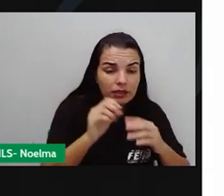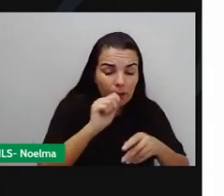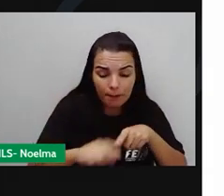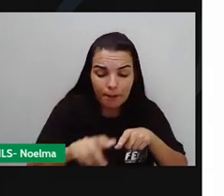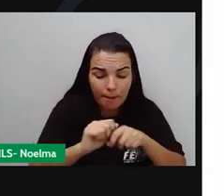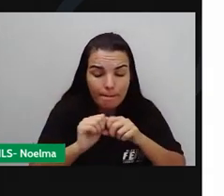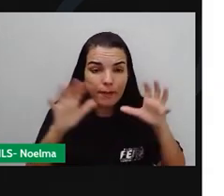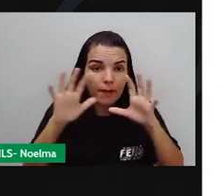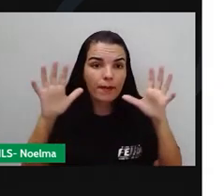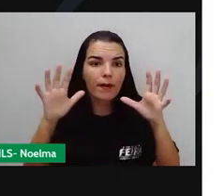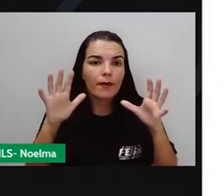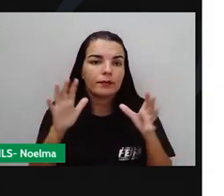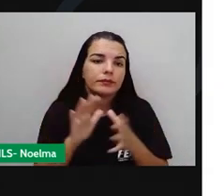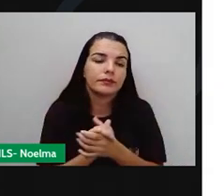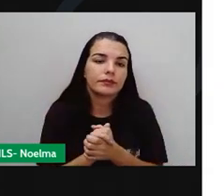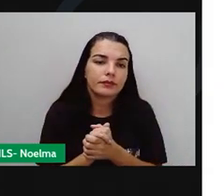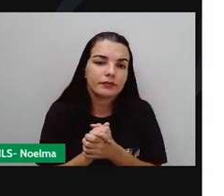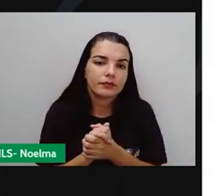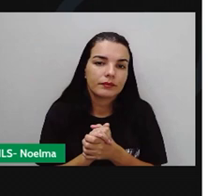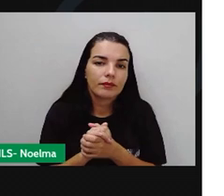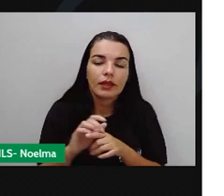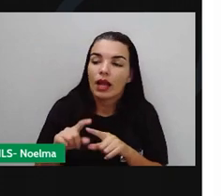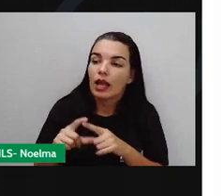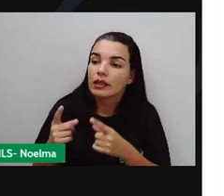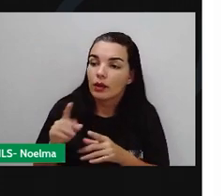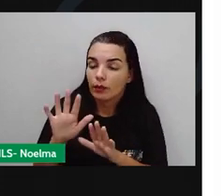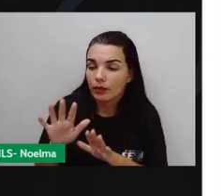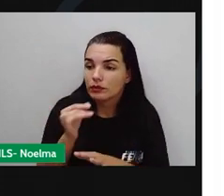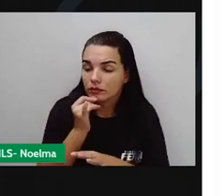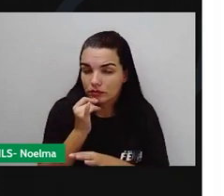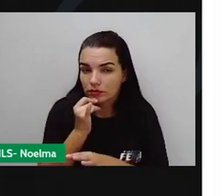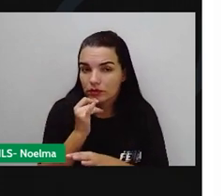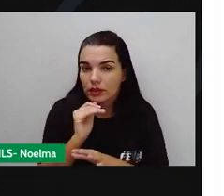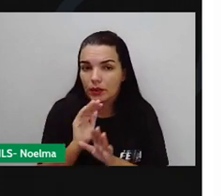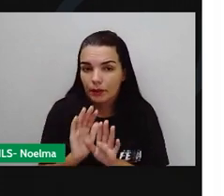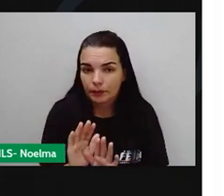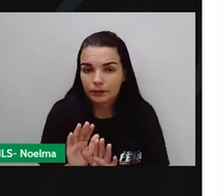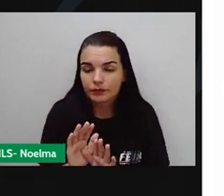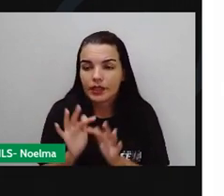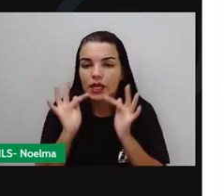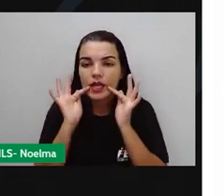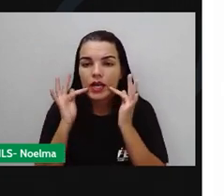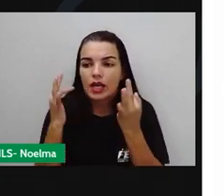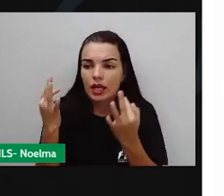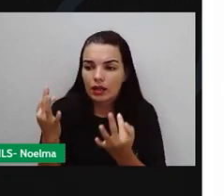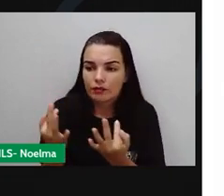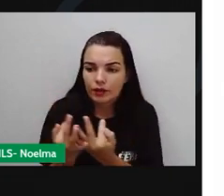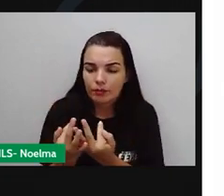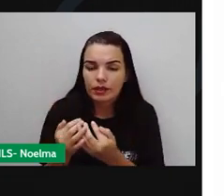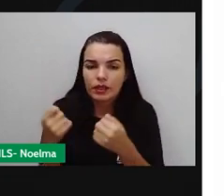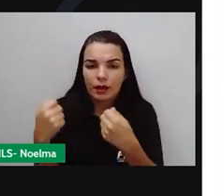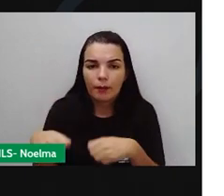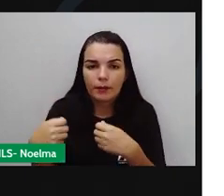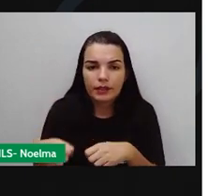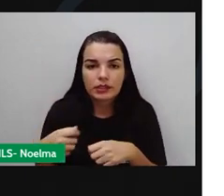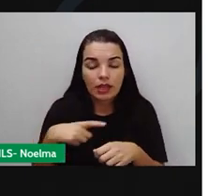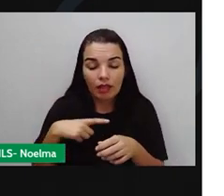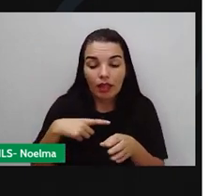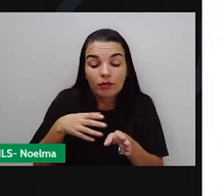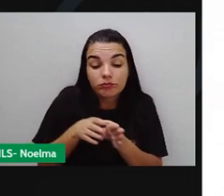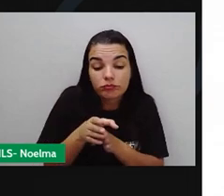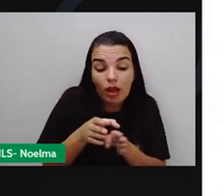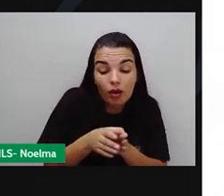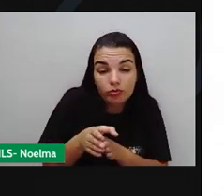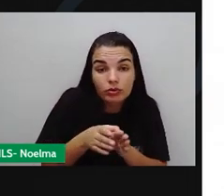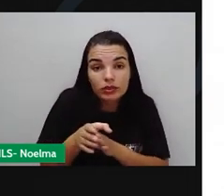seja evitado esse tipo de problema? Positivo. gente tem aí, inclusive, que a gente já falou sobre essa mudança da lei, vai ser aumentada a fiscalização